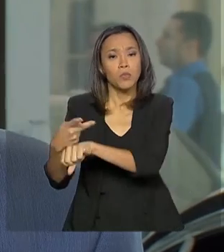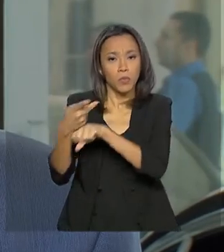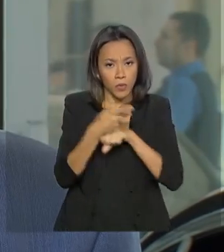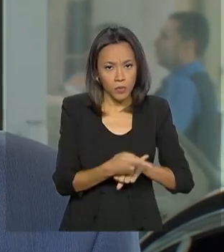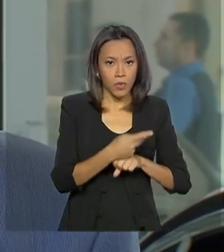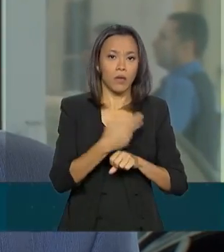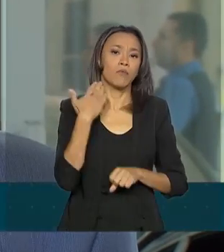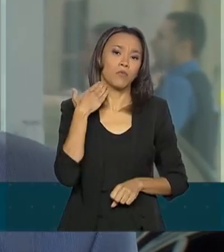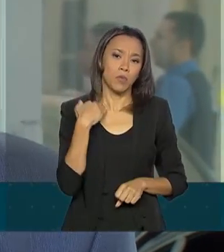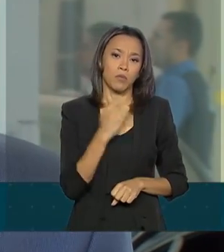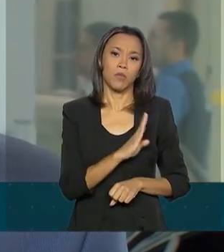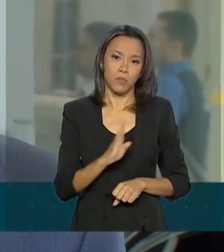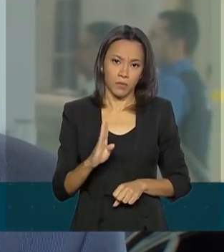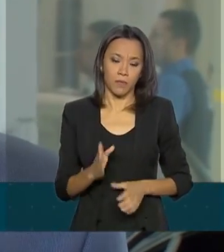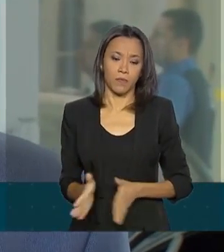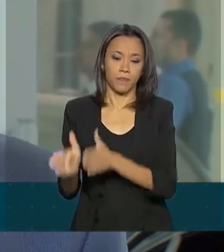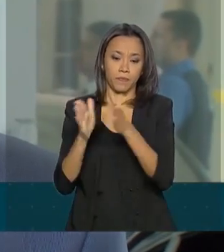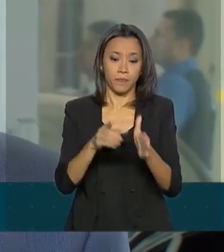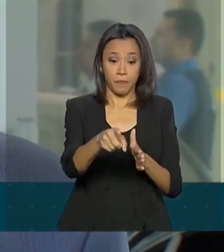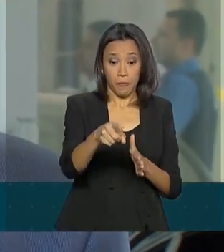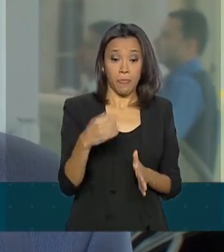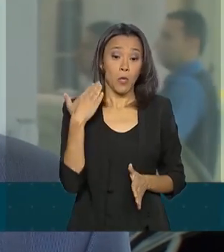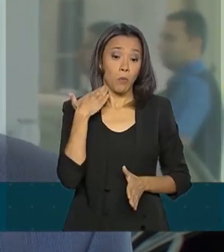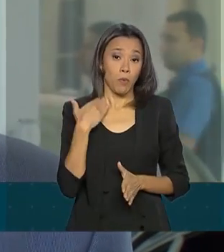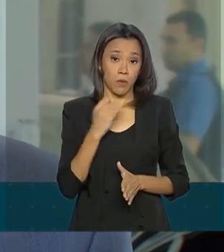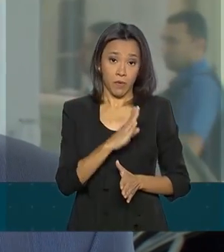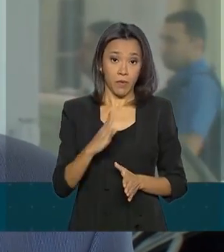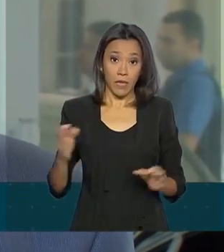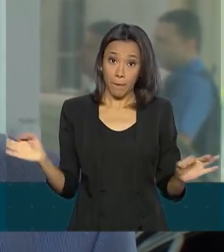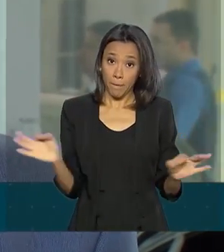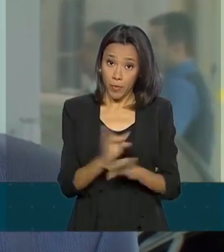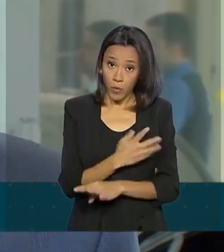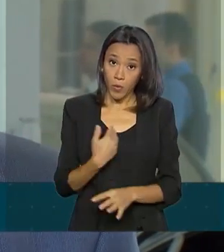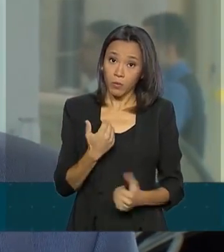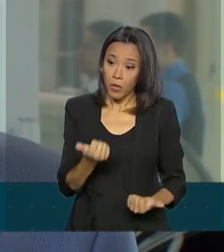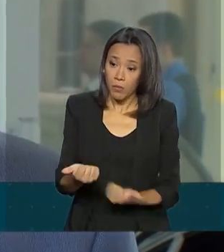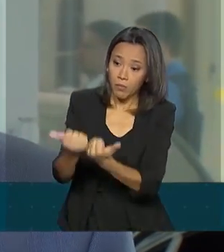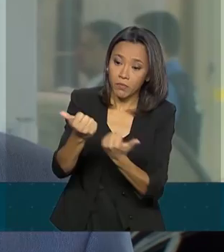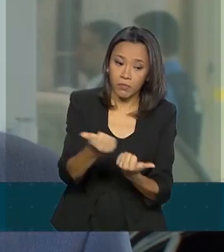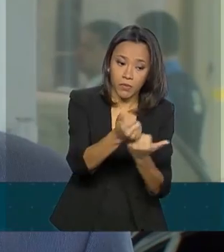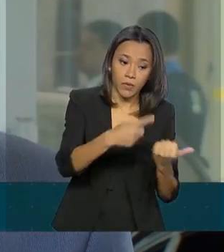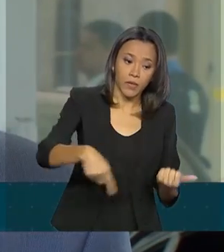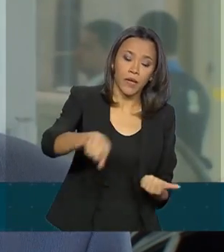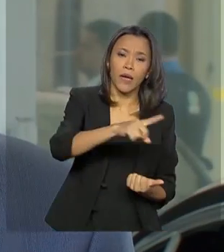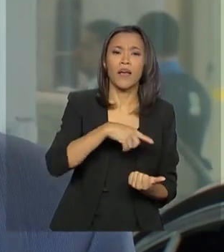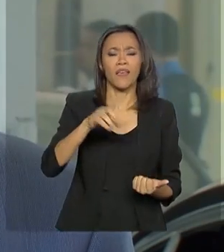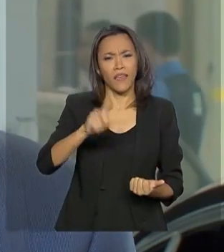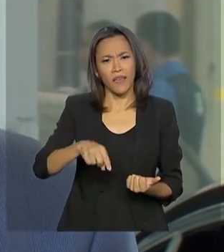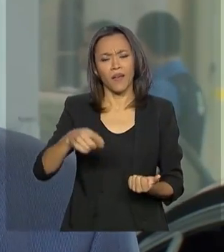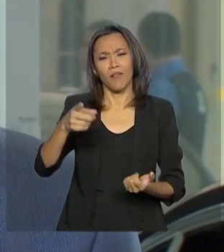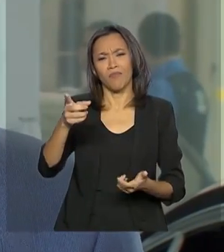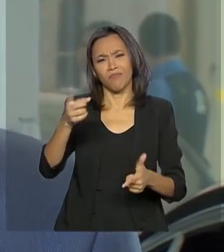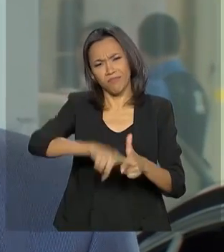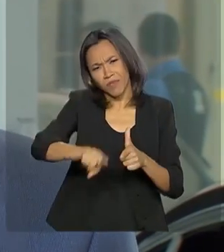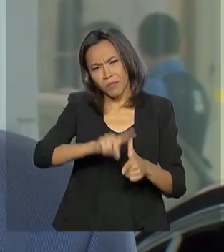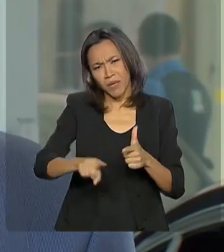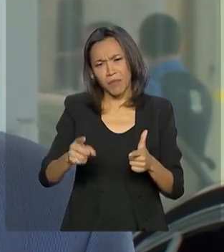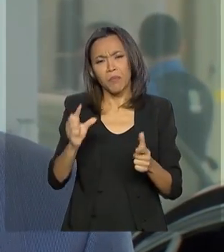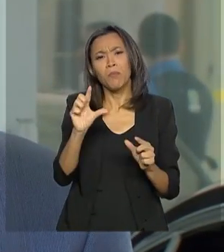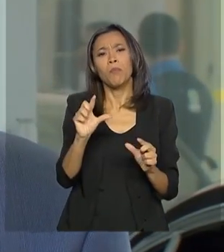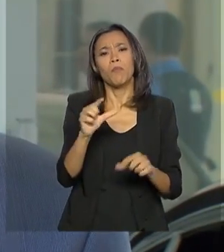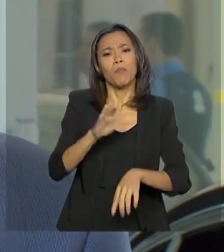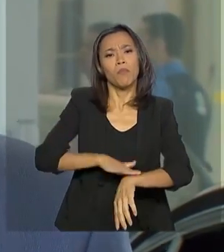O Banco do Brasil está pronto para entrar em campo, reconhecendo que é uma crise temporária e que as